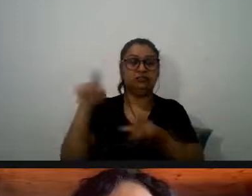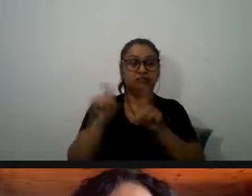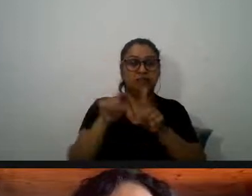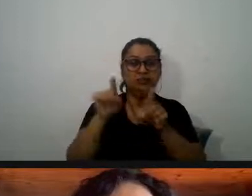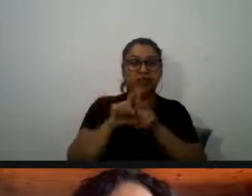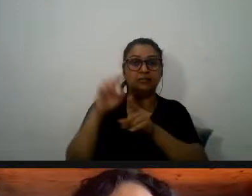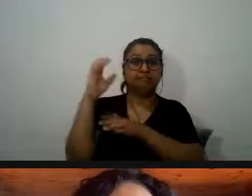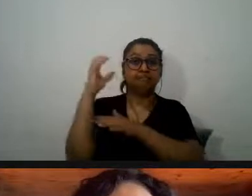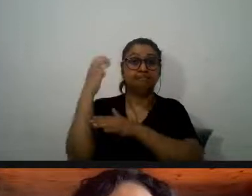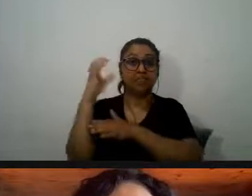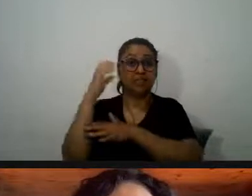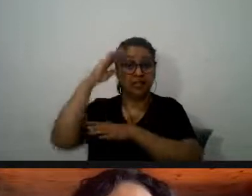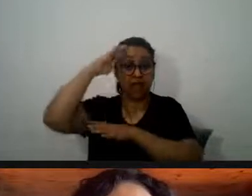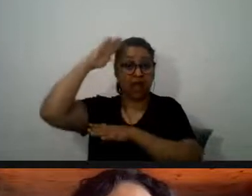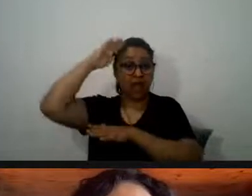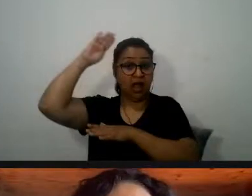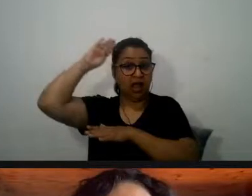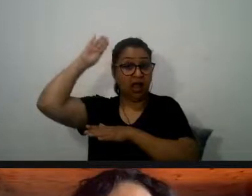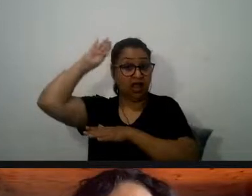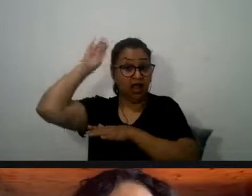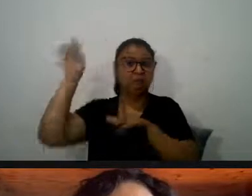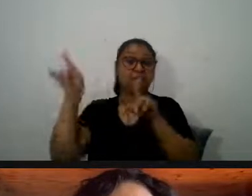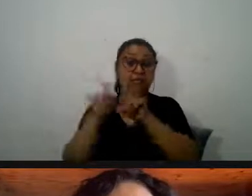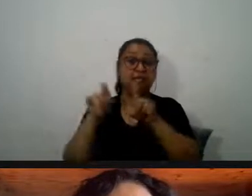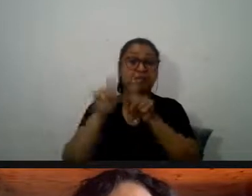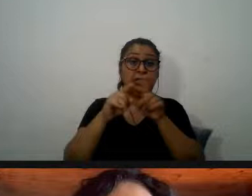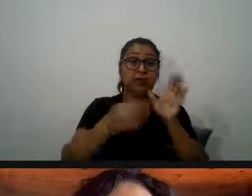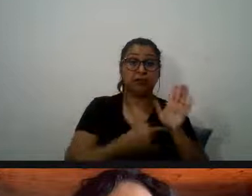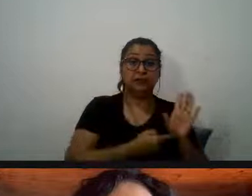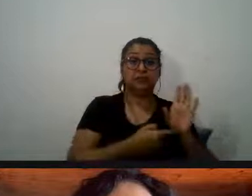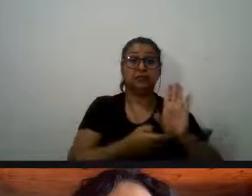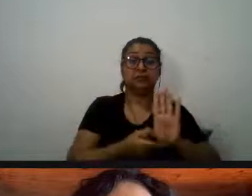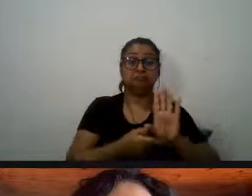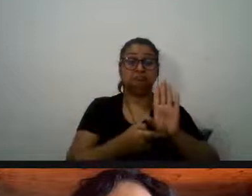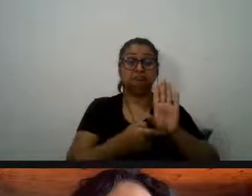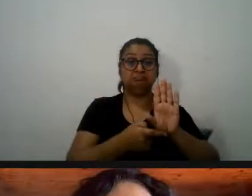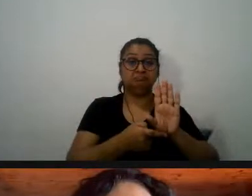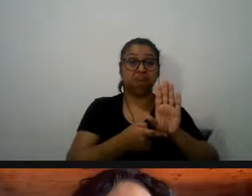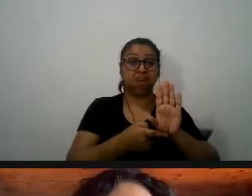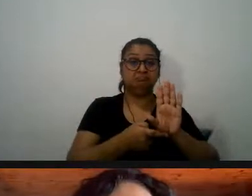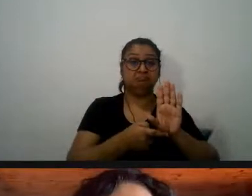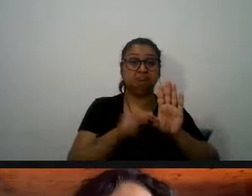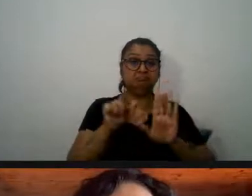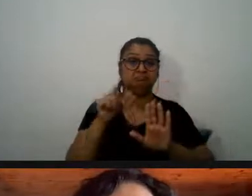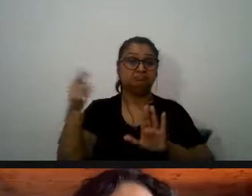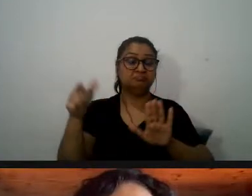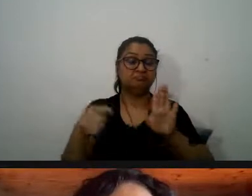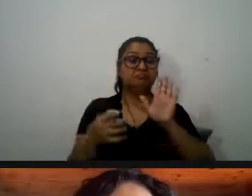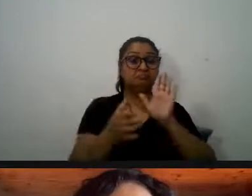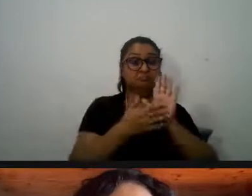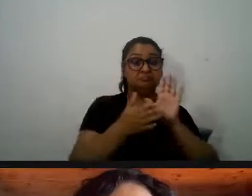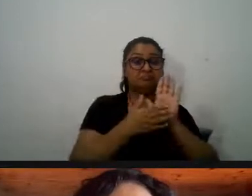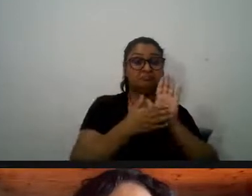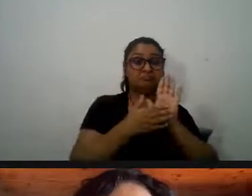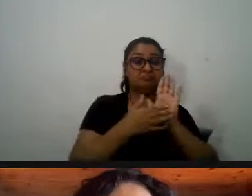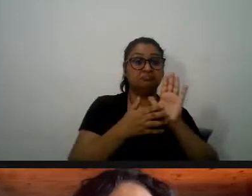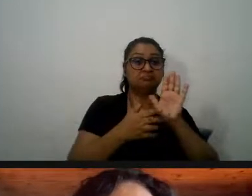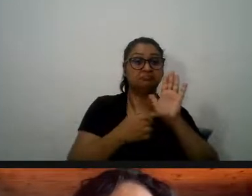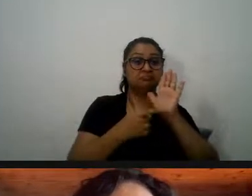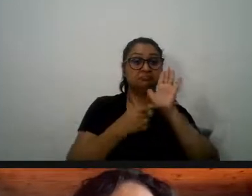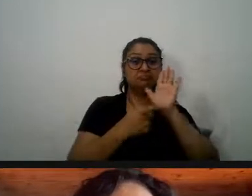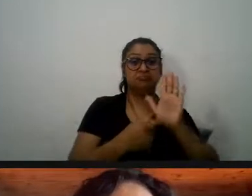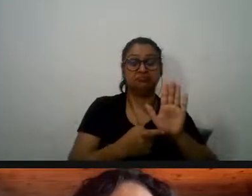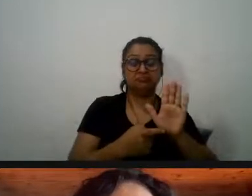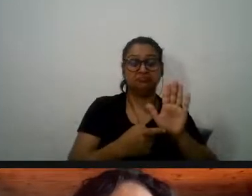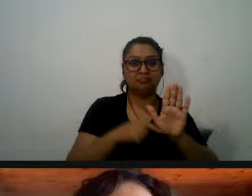trabalho de pegar no que já está e de o passar a outros e eu acho que nós